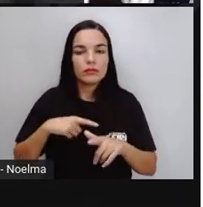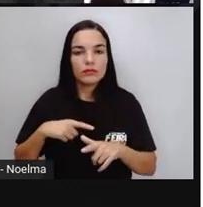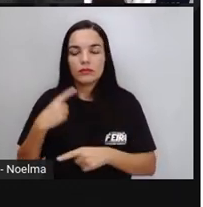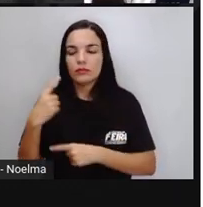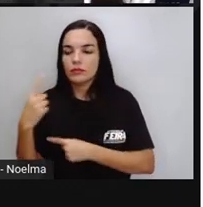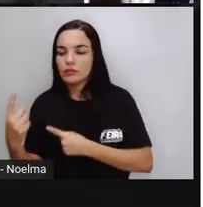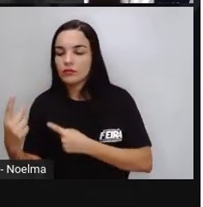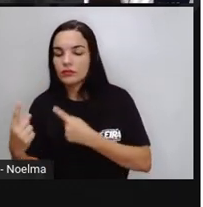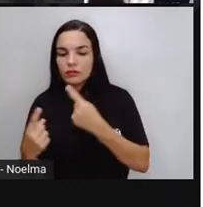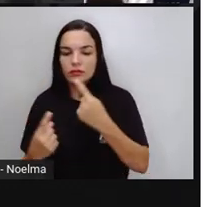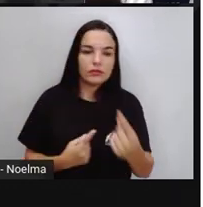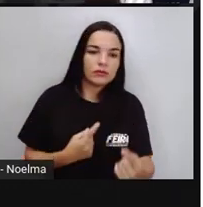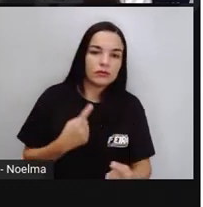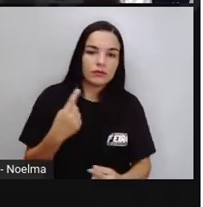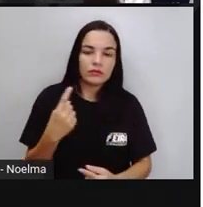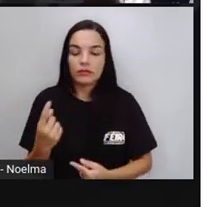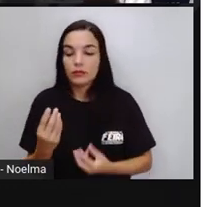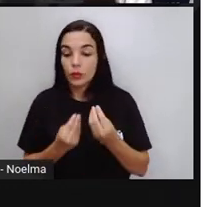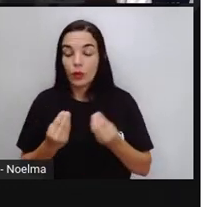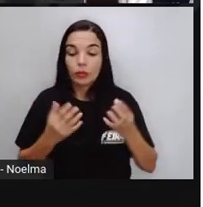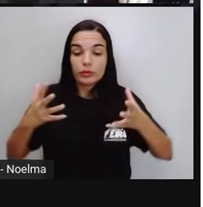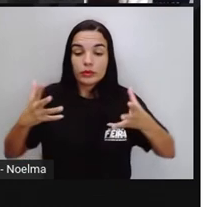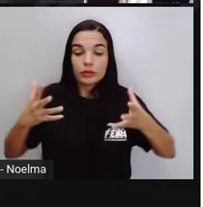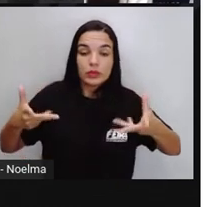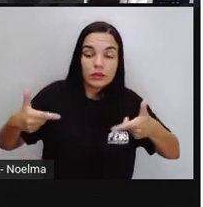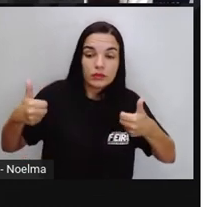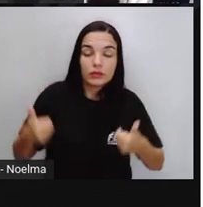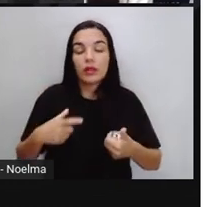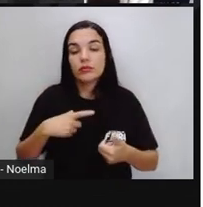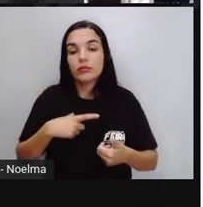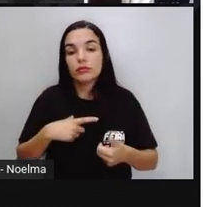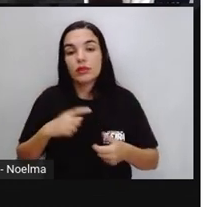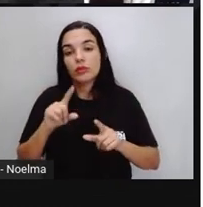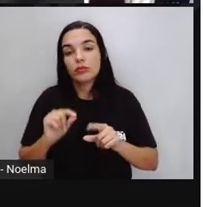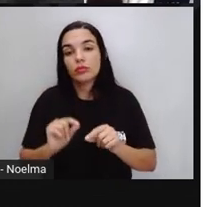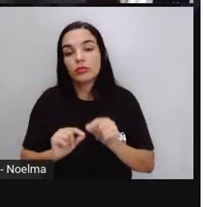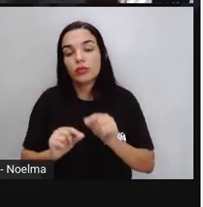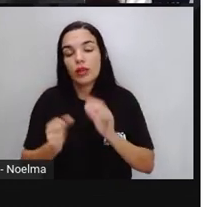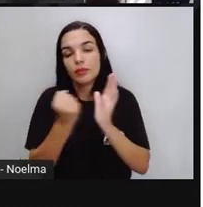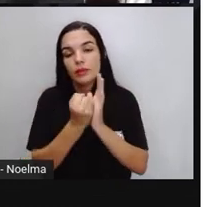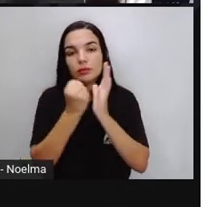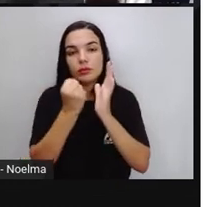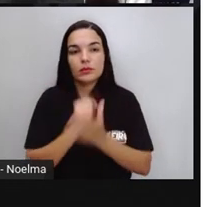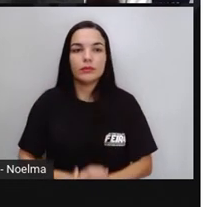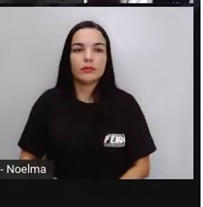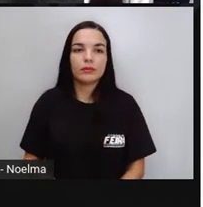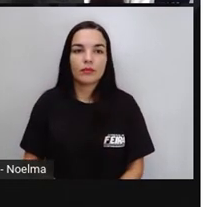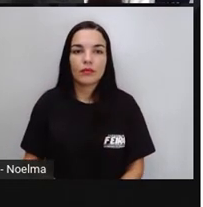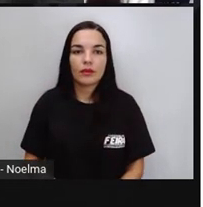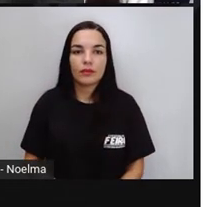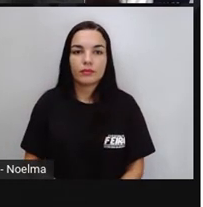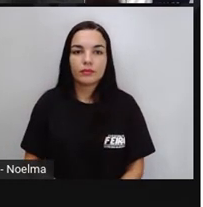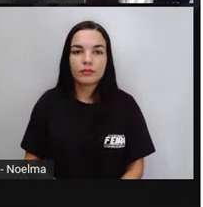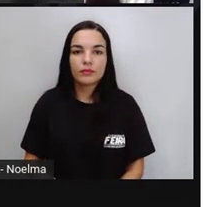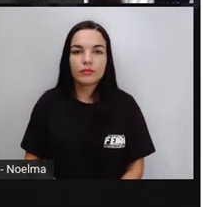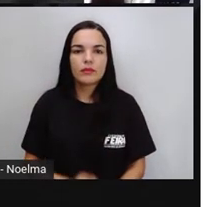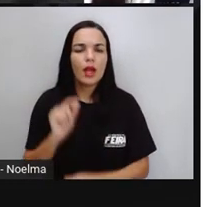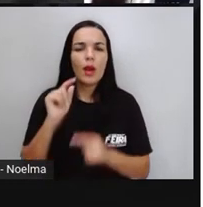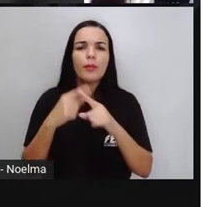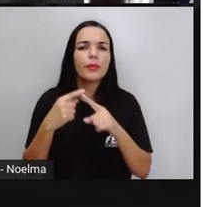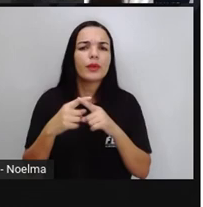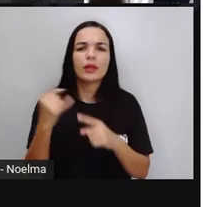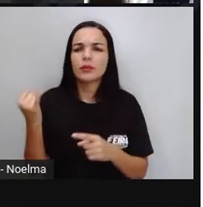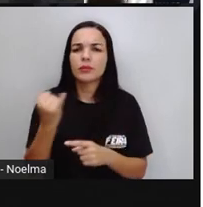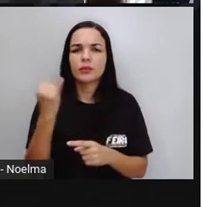as condições, as classificações dos patrimônios. E aí por que é